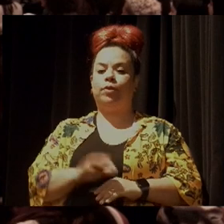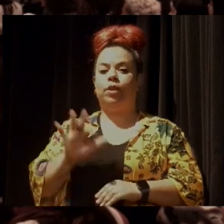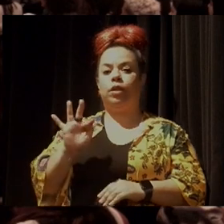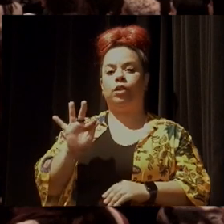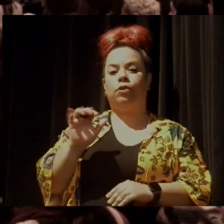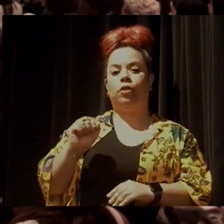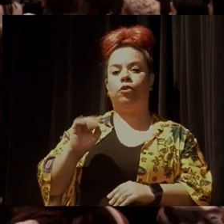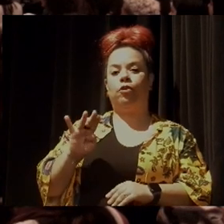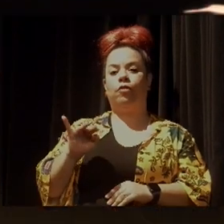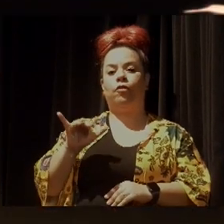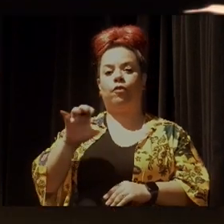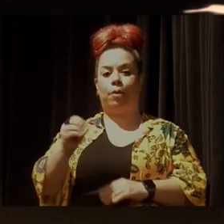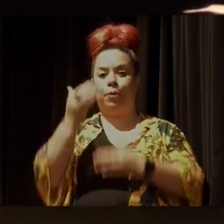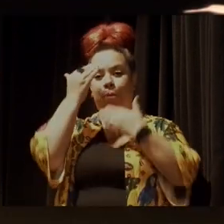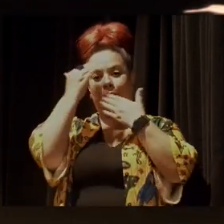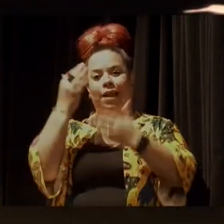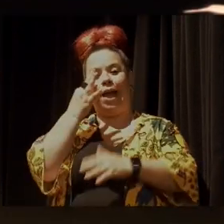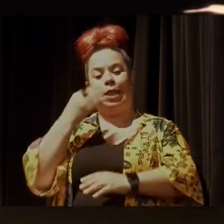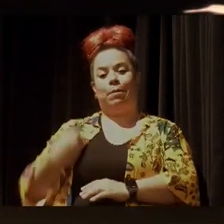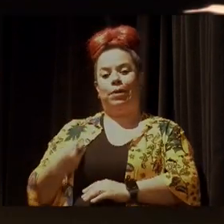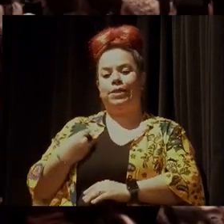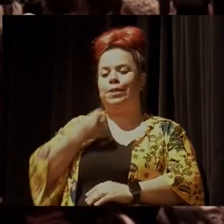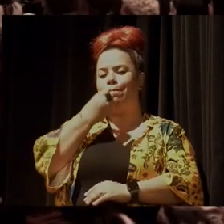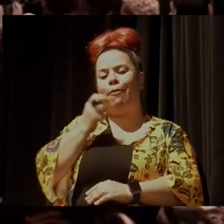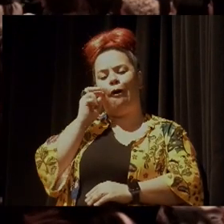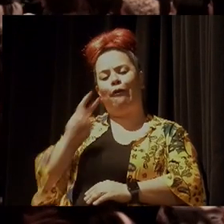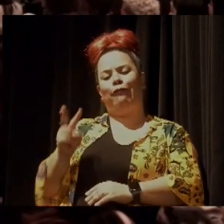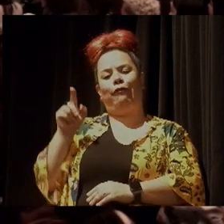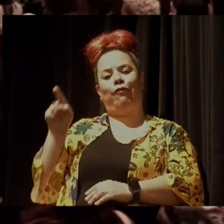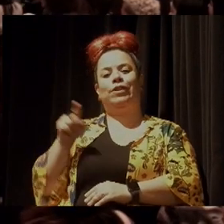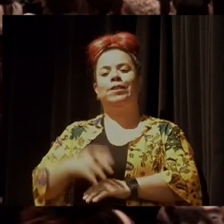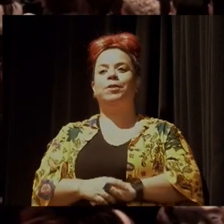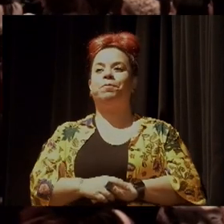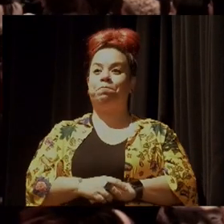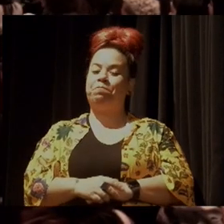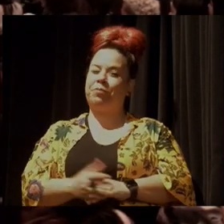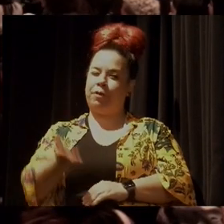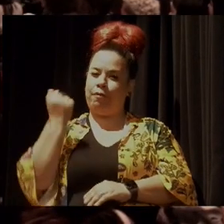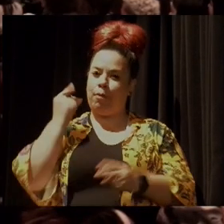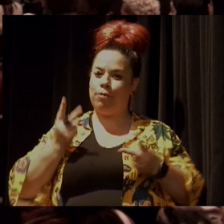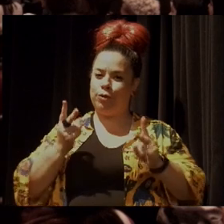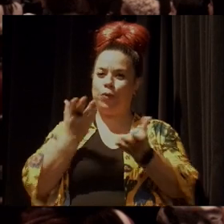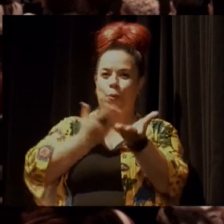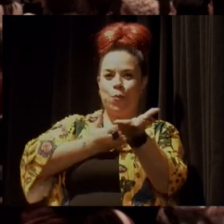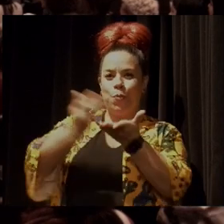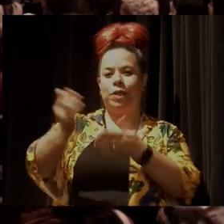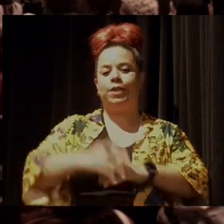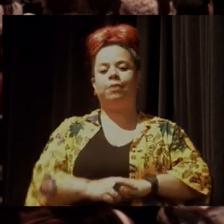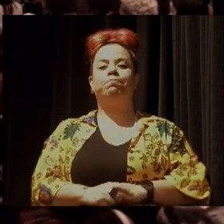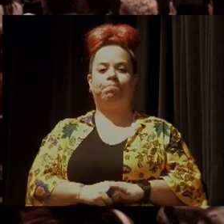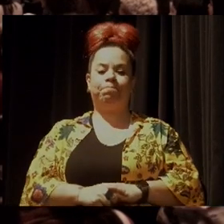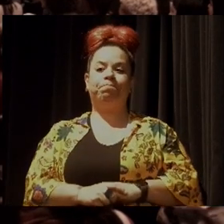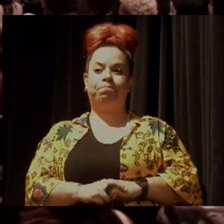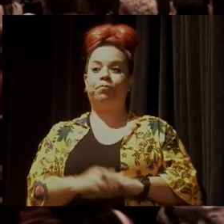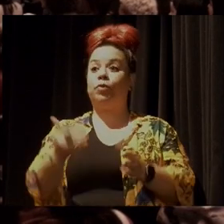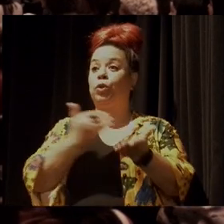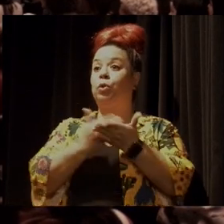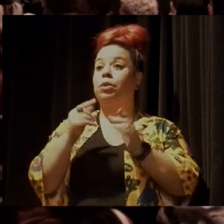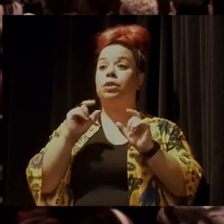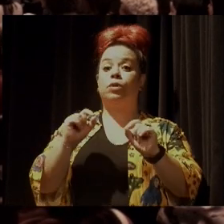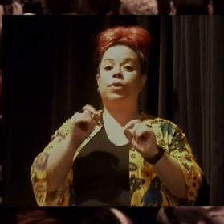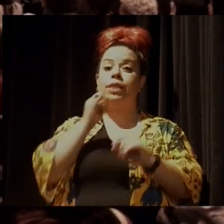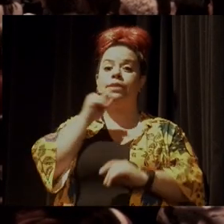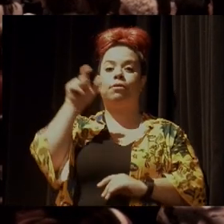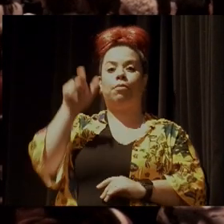obrigado pela presença. É sempre um prazer te ouvir. E vamos nessa. Vamos dar início, começando pela